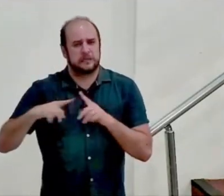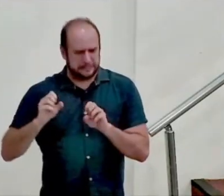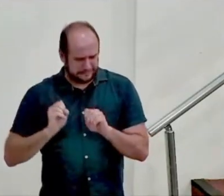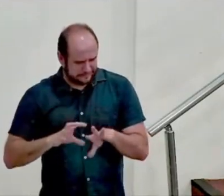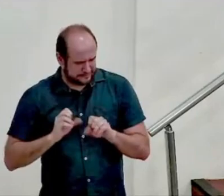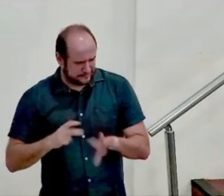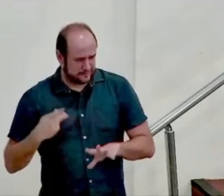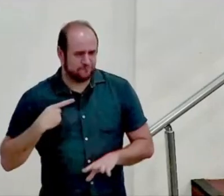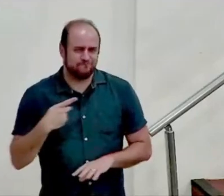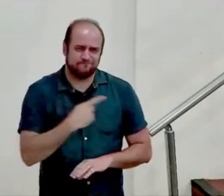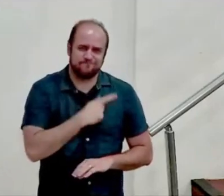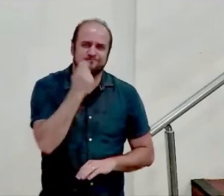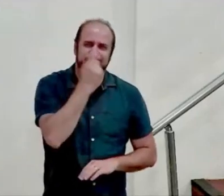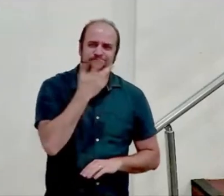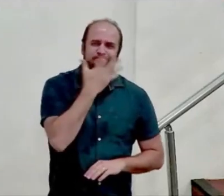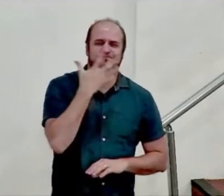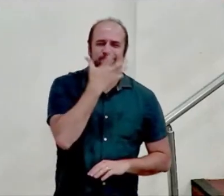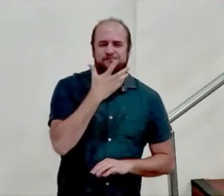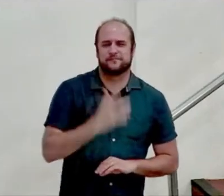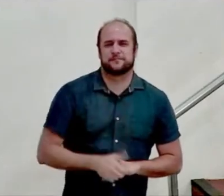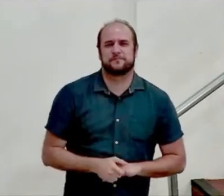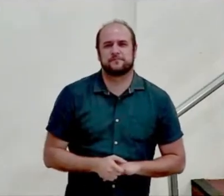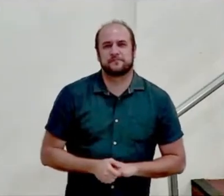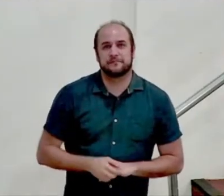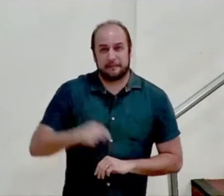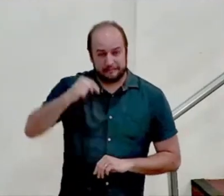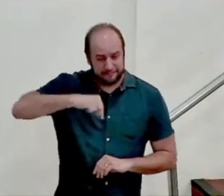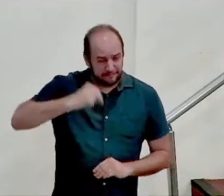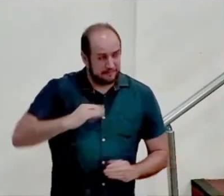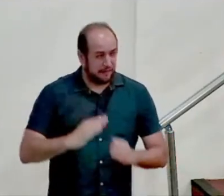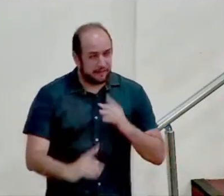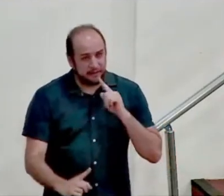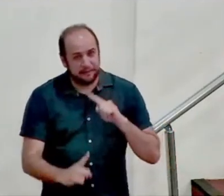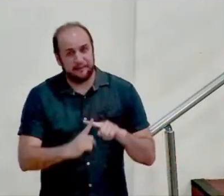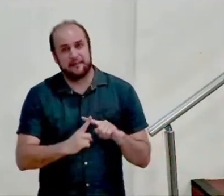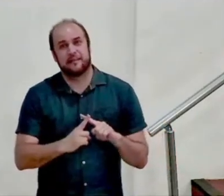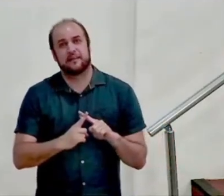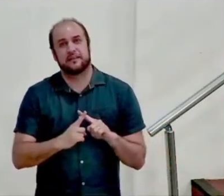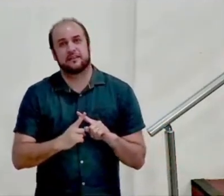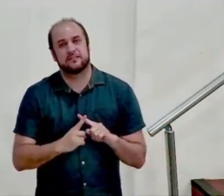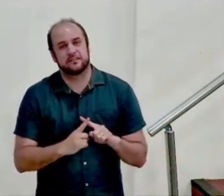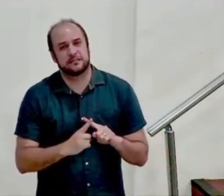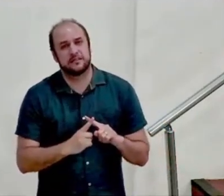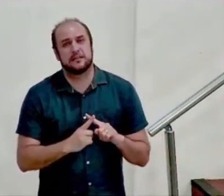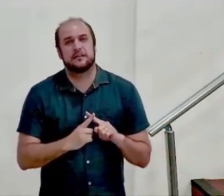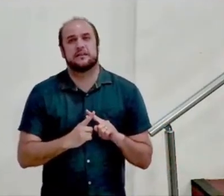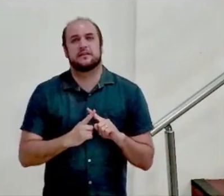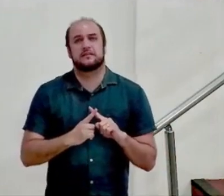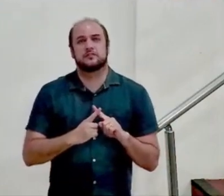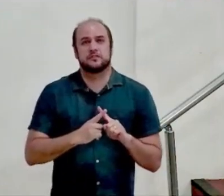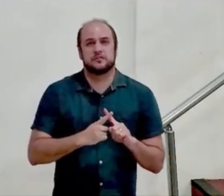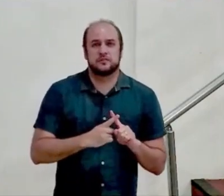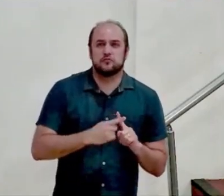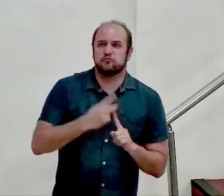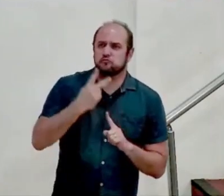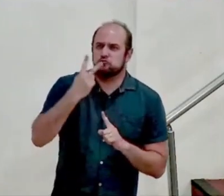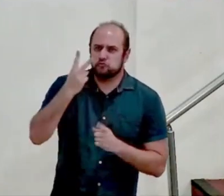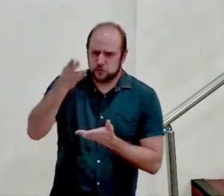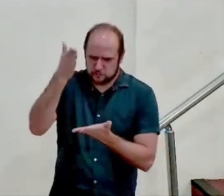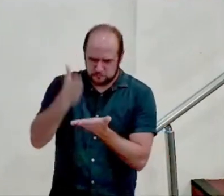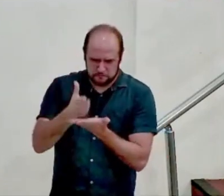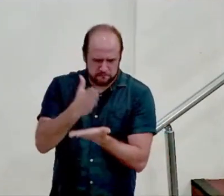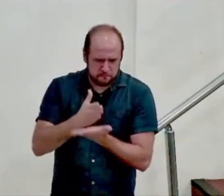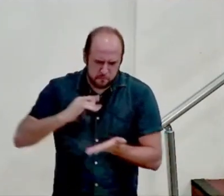pelo rei do Jorge Alberto Canelis. E essa igreja foi a igreja que durante dois momentos foi